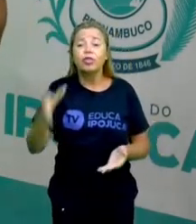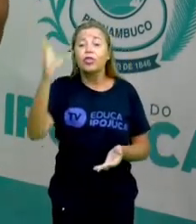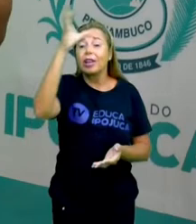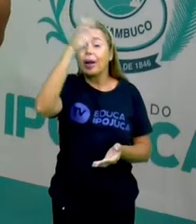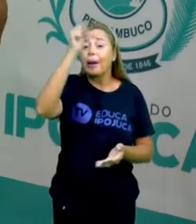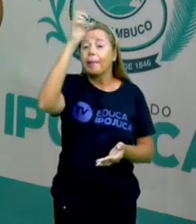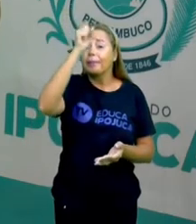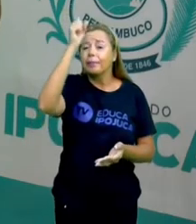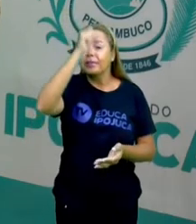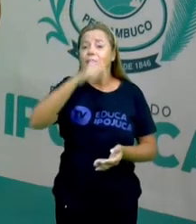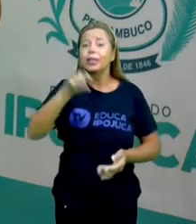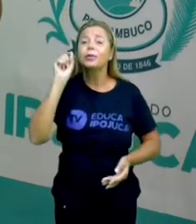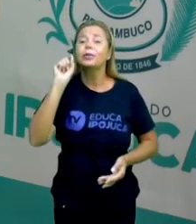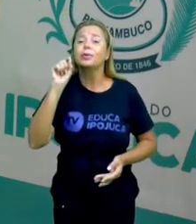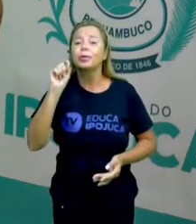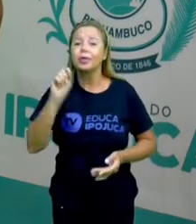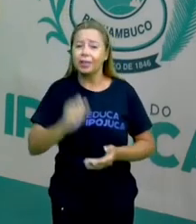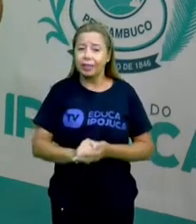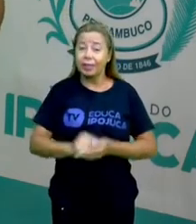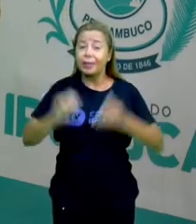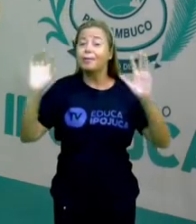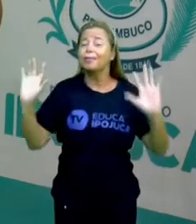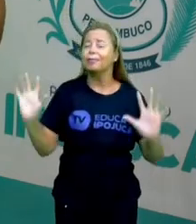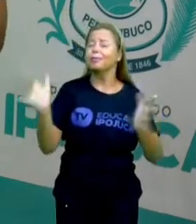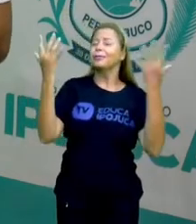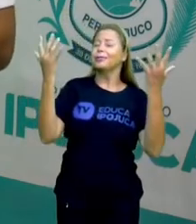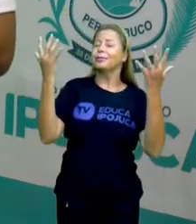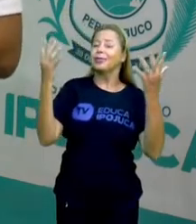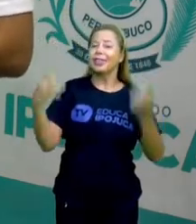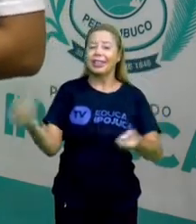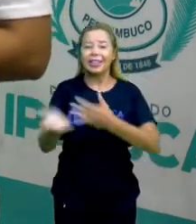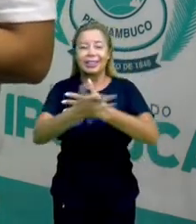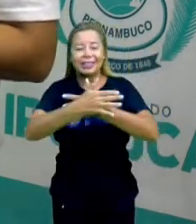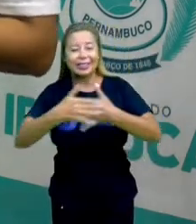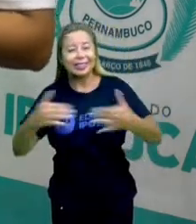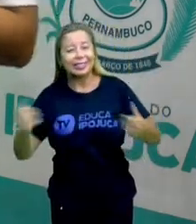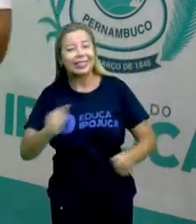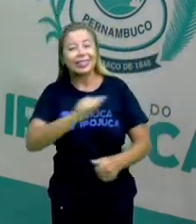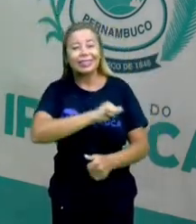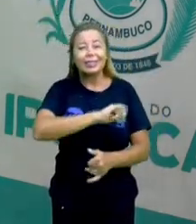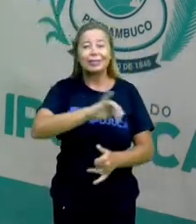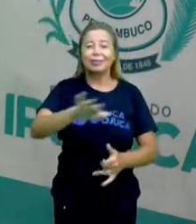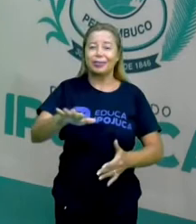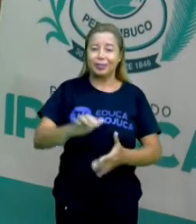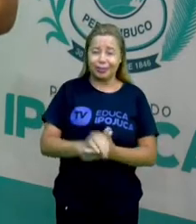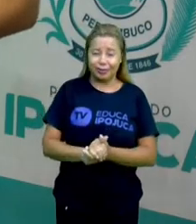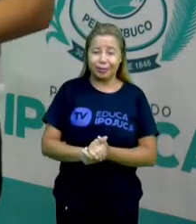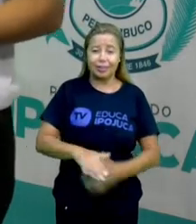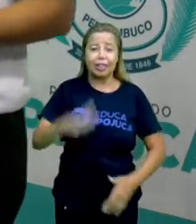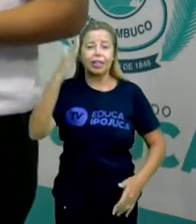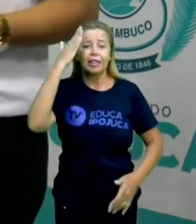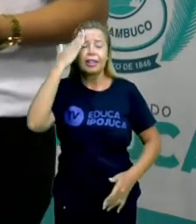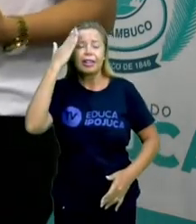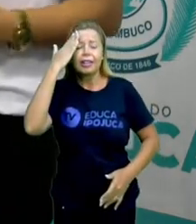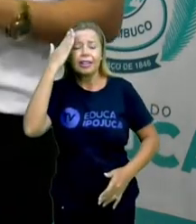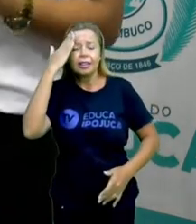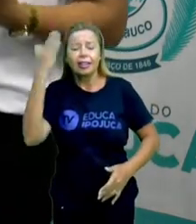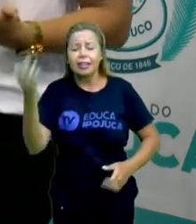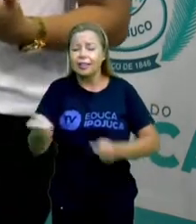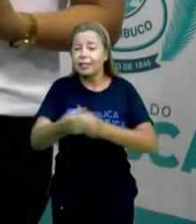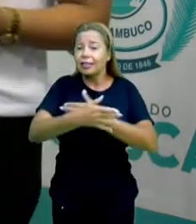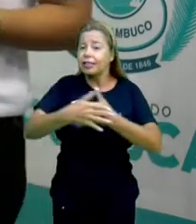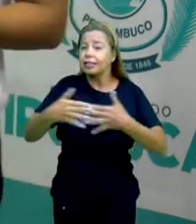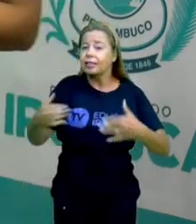nunca, temos muito a festejar e falar sobre a cidade do Ipojuca. Precisamos compreender a história da cidade do Ipojuca